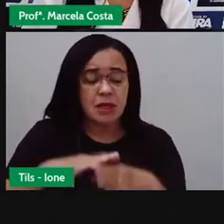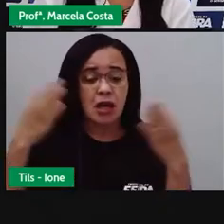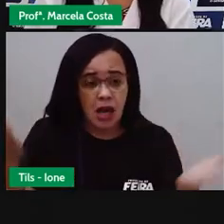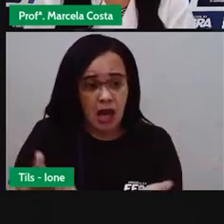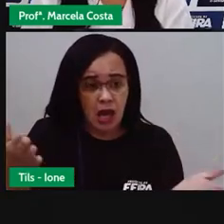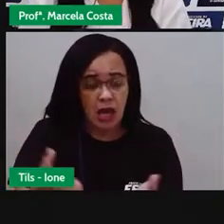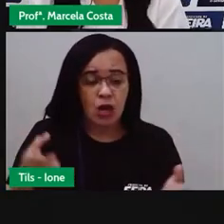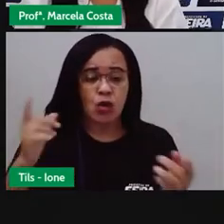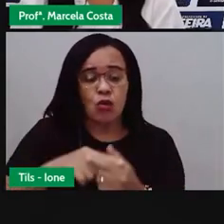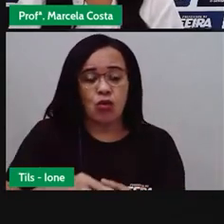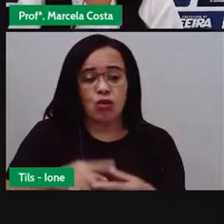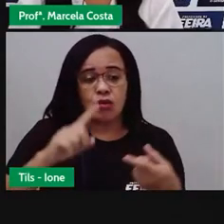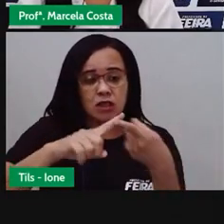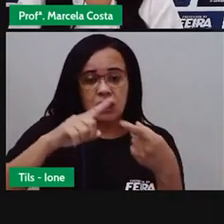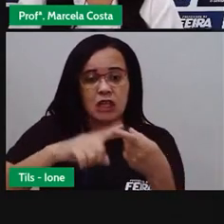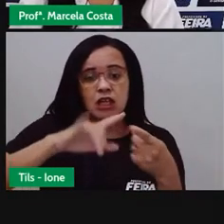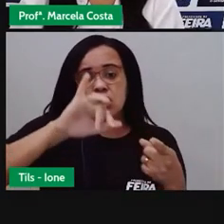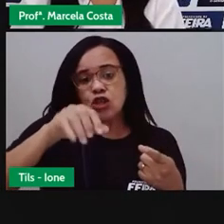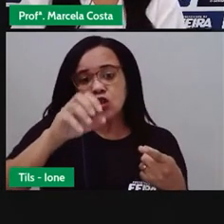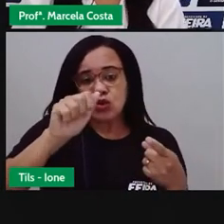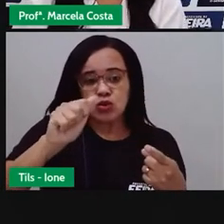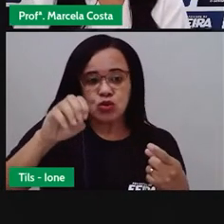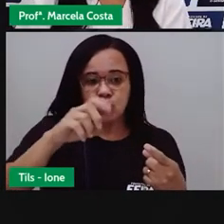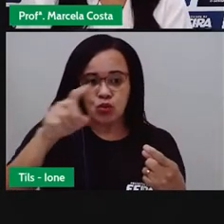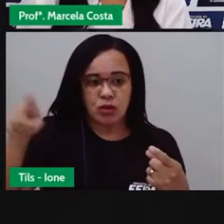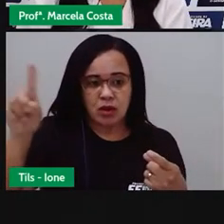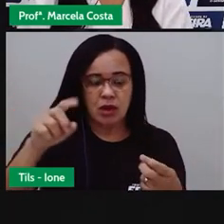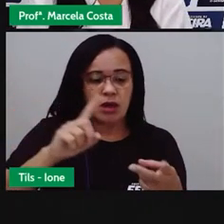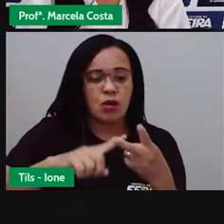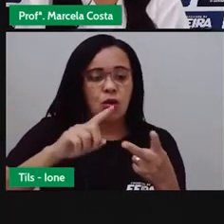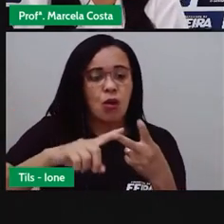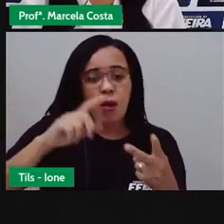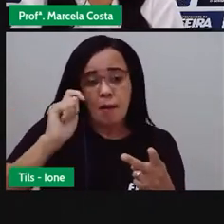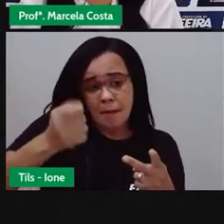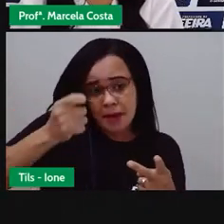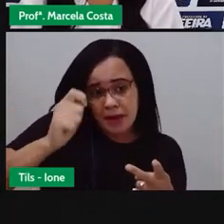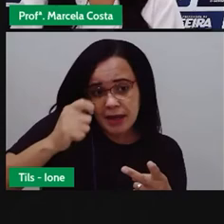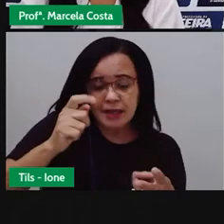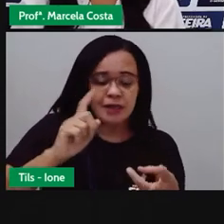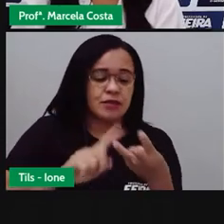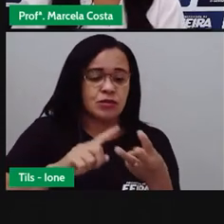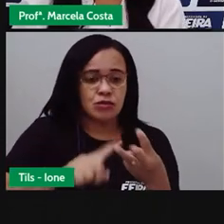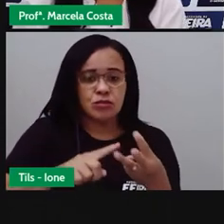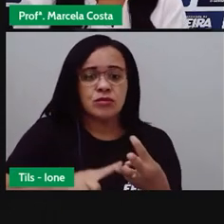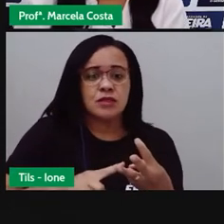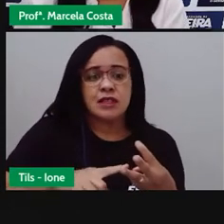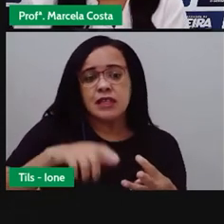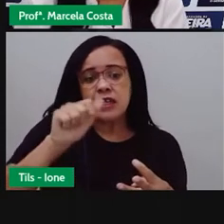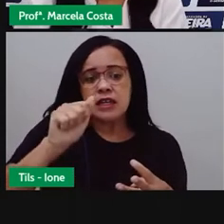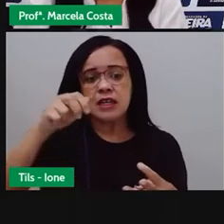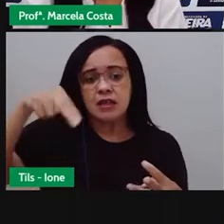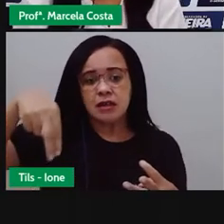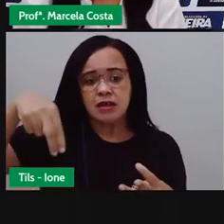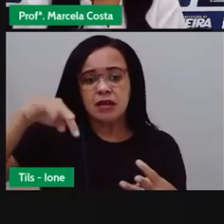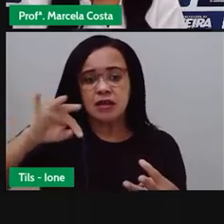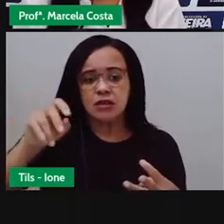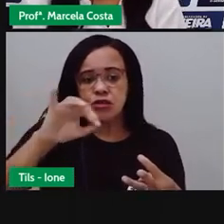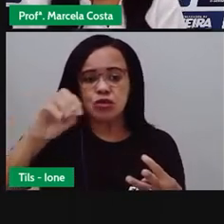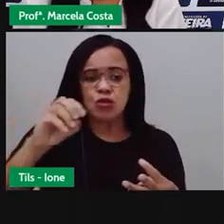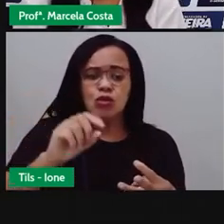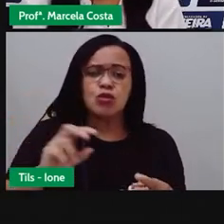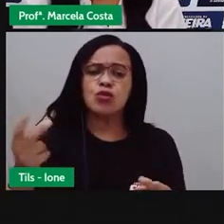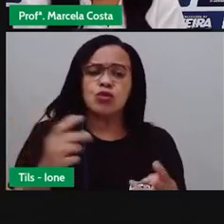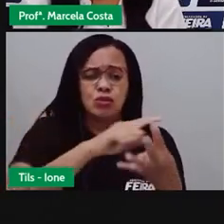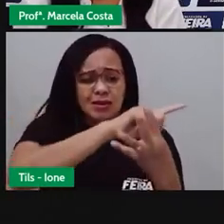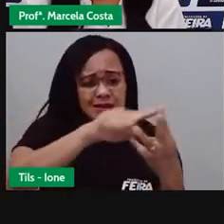e São Pedro, e o forte crescimento do cristianismo na Europa, fez com que essas festividades pagãs fossem revestidas